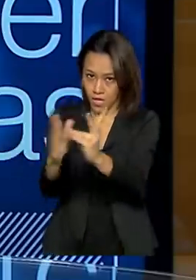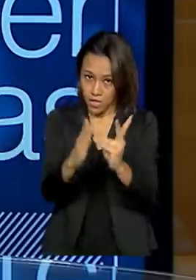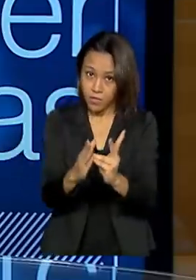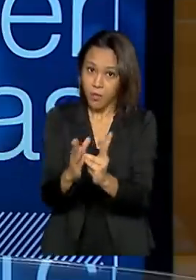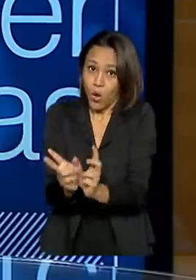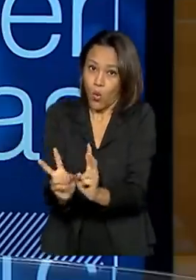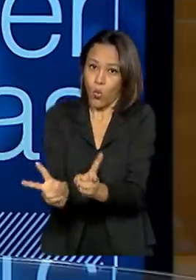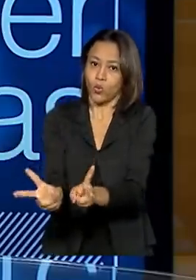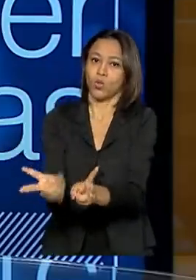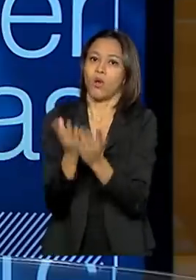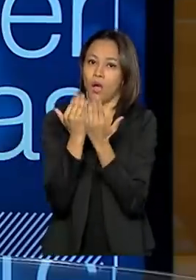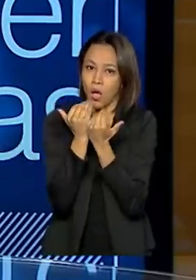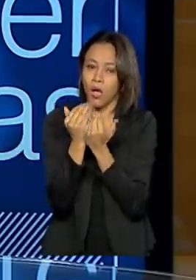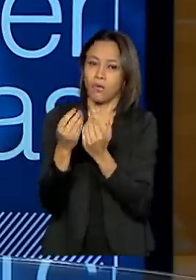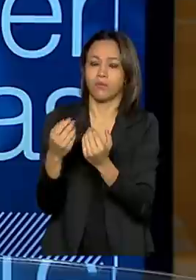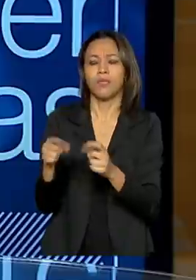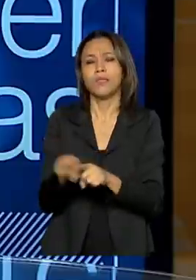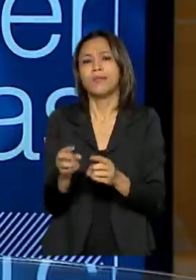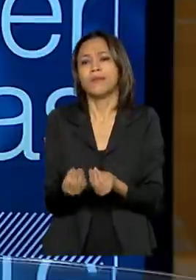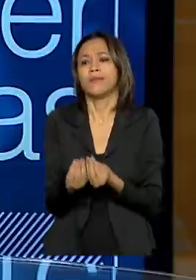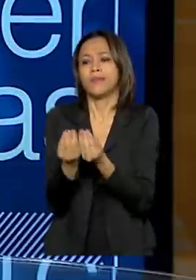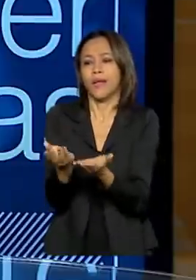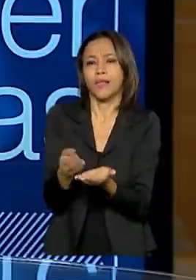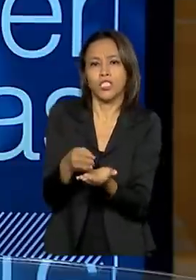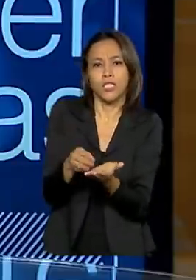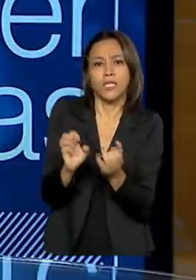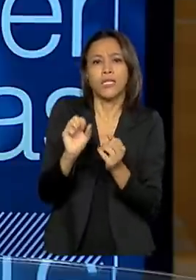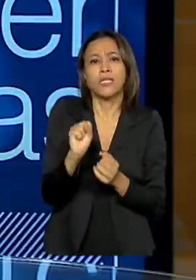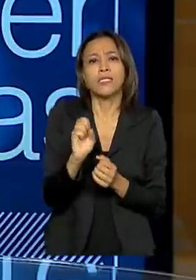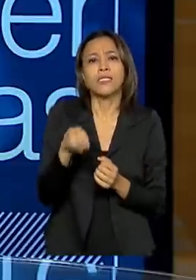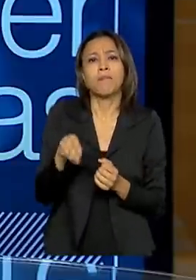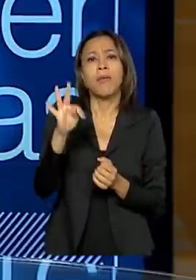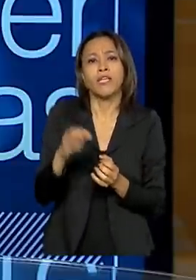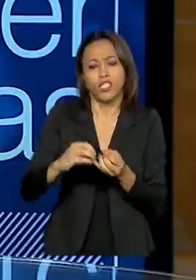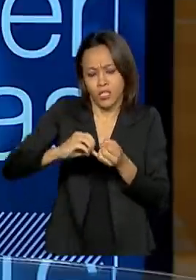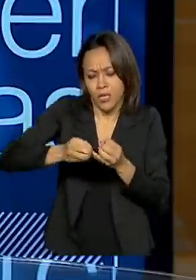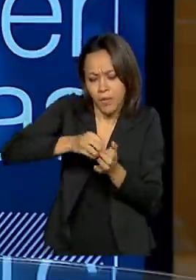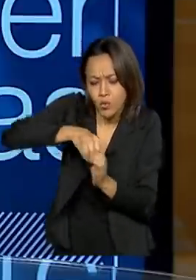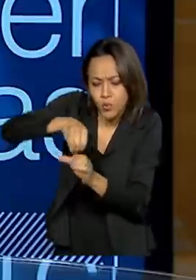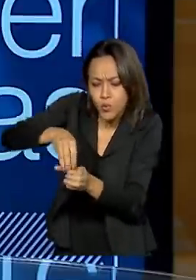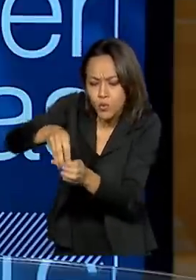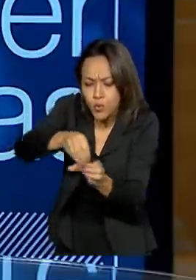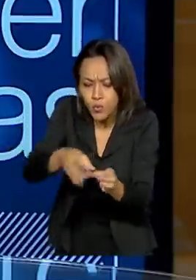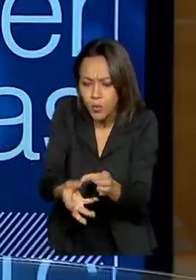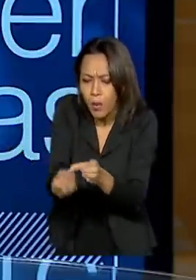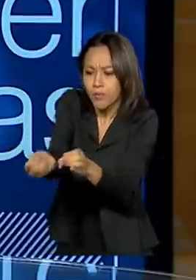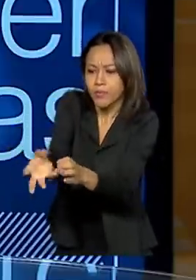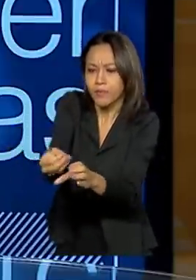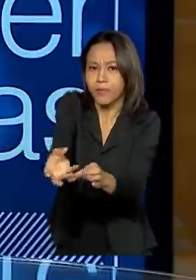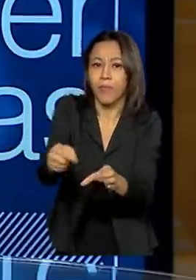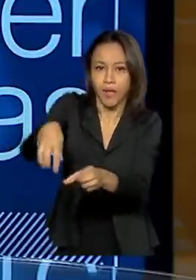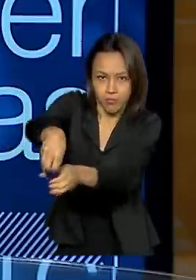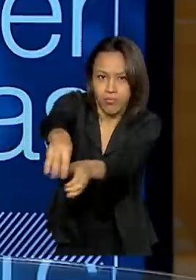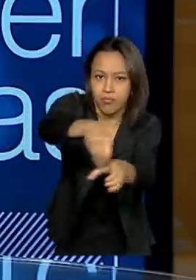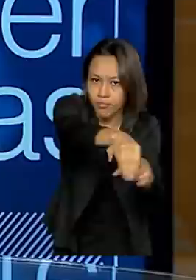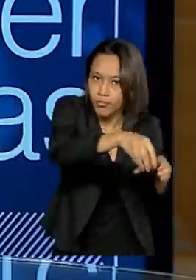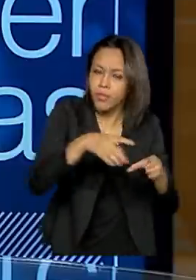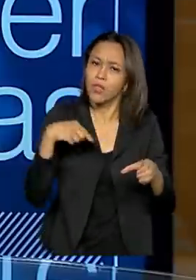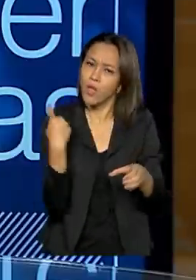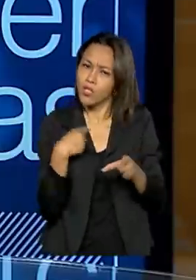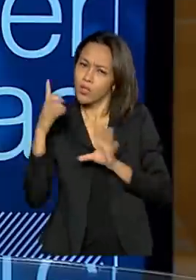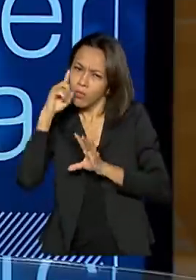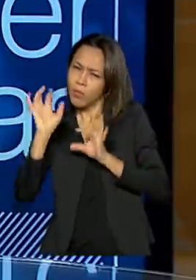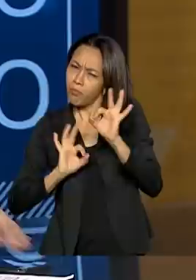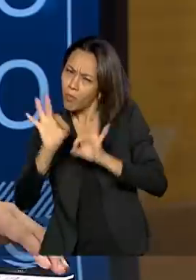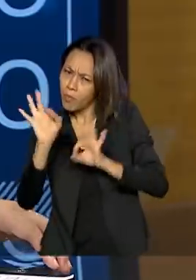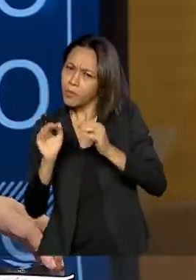alimentar, e a entrega de sementes para eles, possam dar a garantia de segurança alimentar no próximo ano já. Então, a FUNAR já está pensando nisso lá na